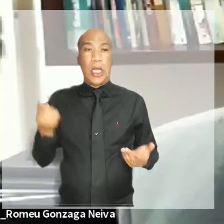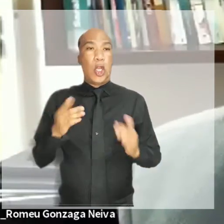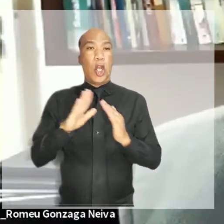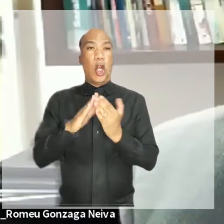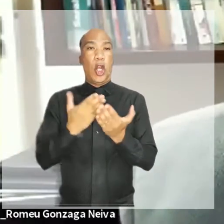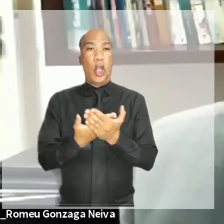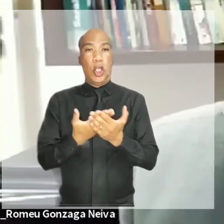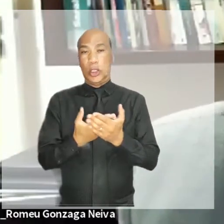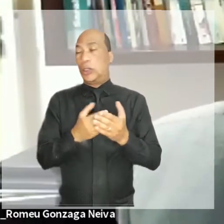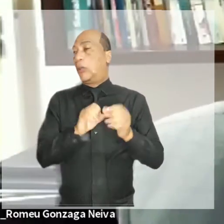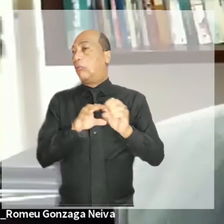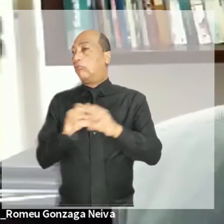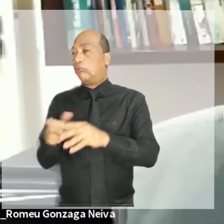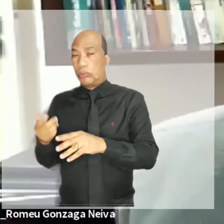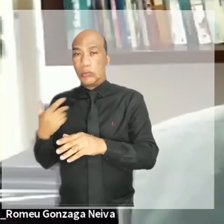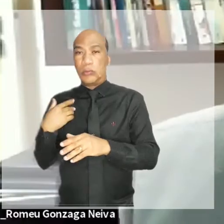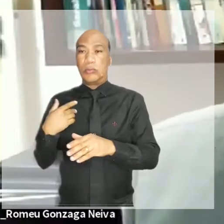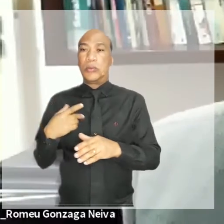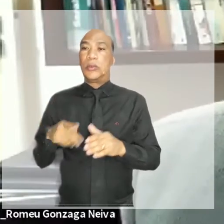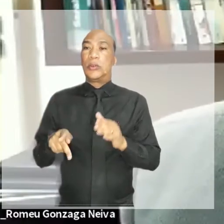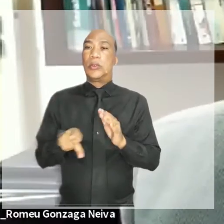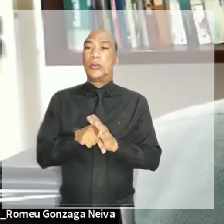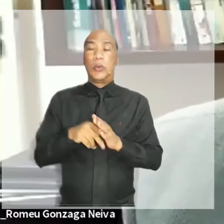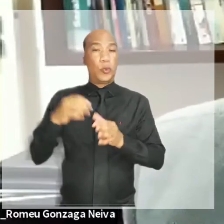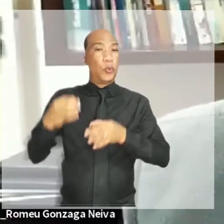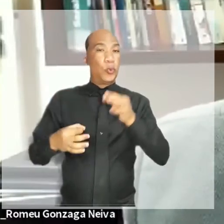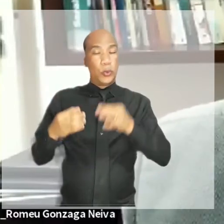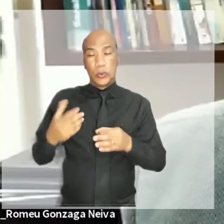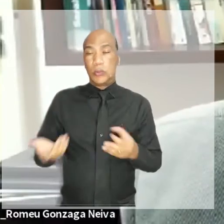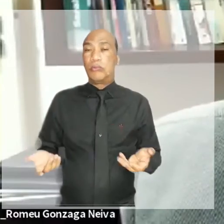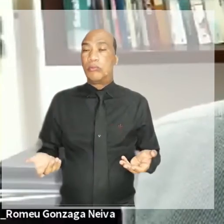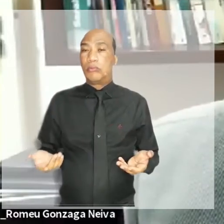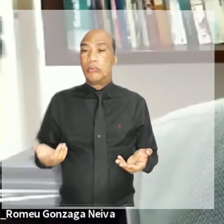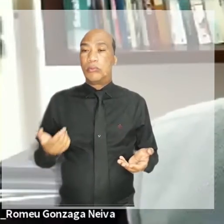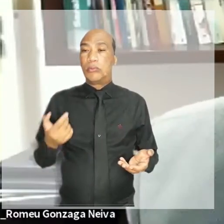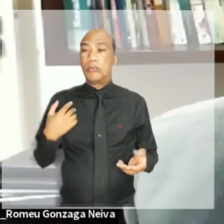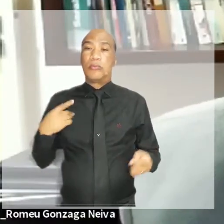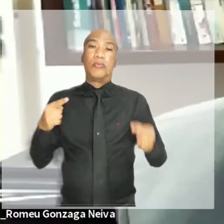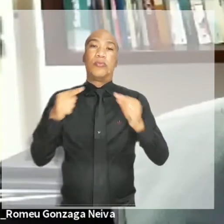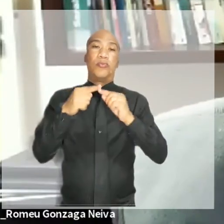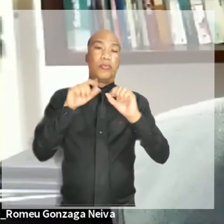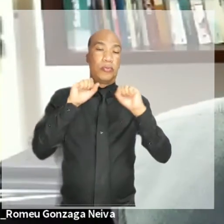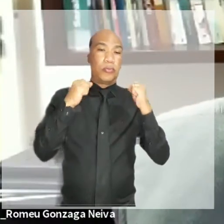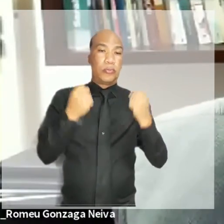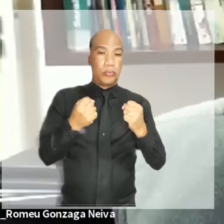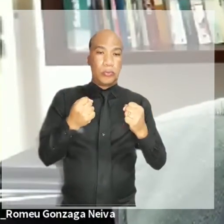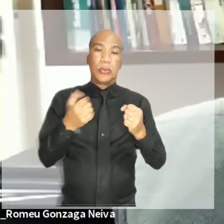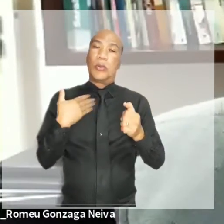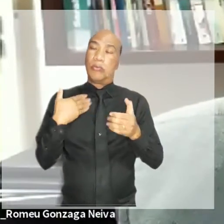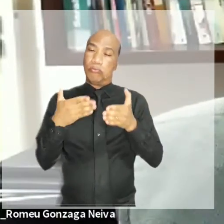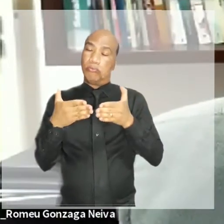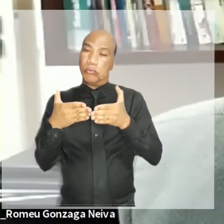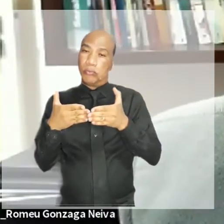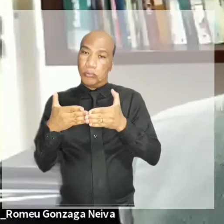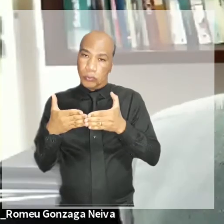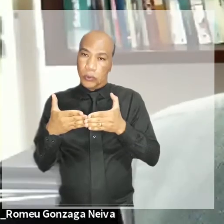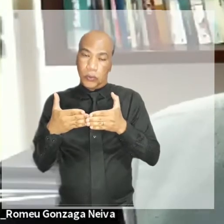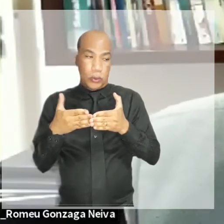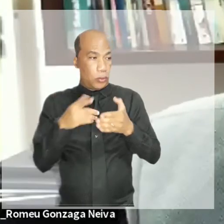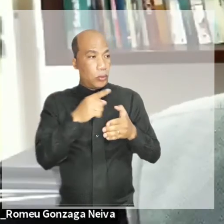Judiciária pela iniciativa do evento e aqui vou pedir licença ao desembargador